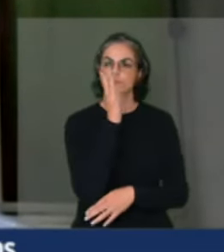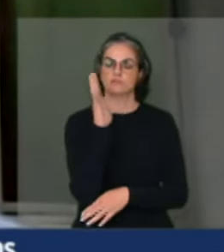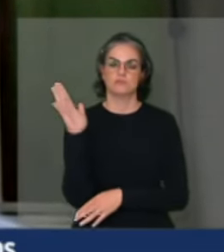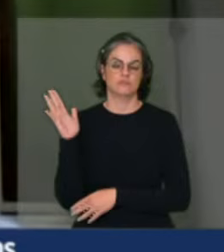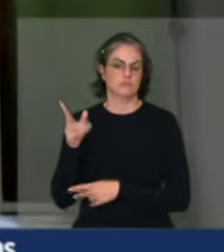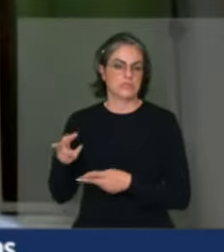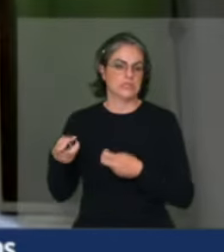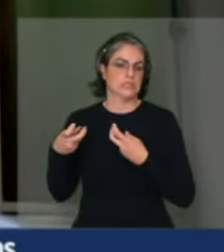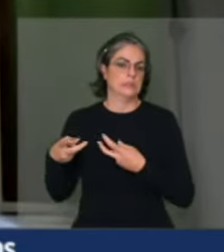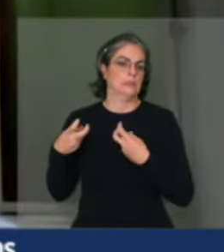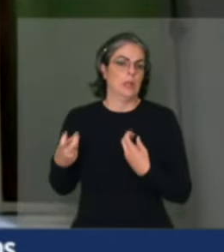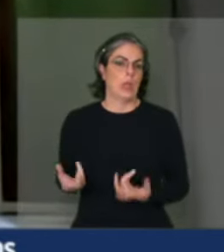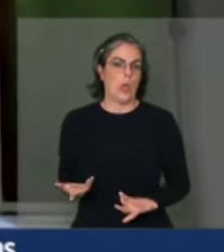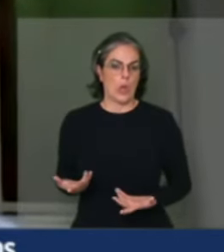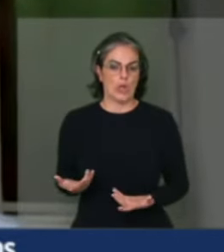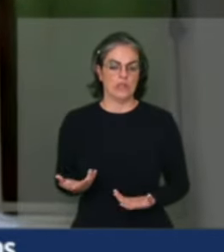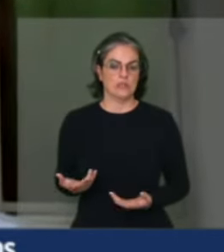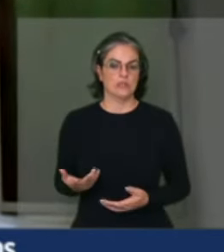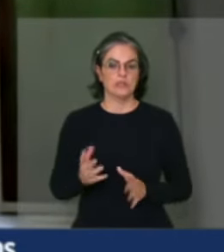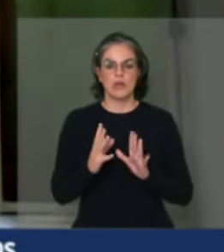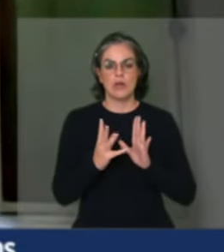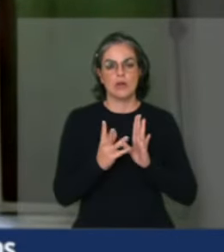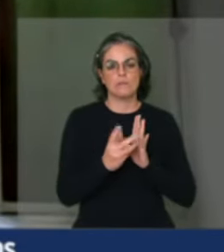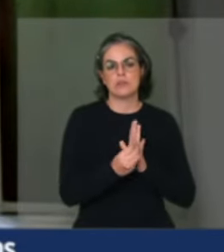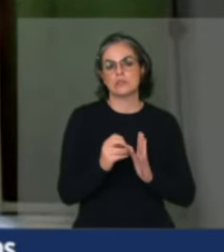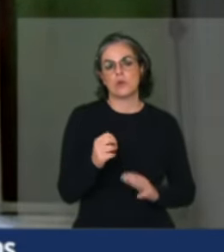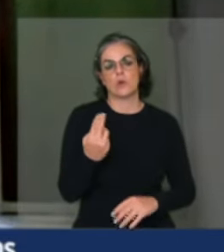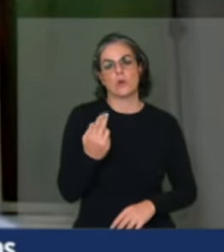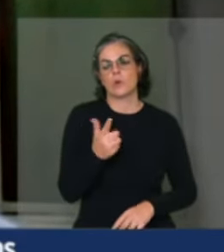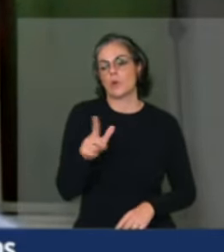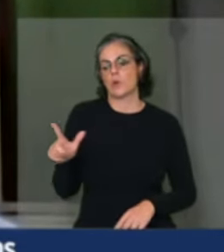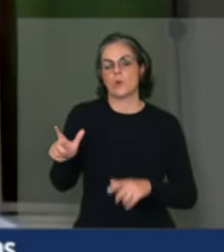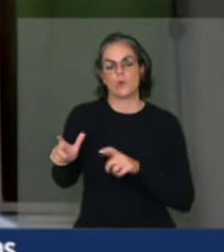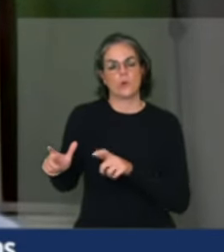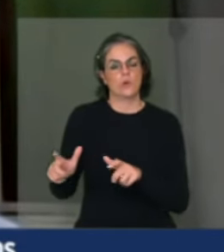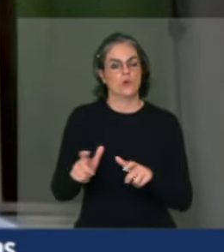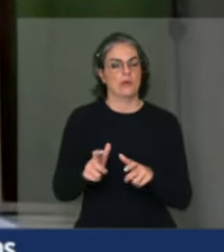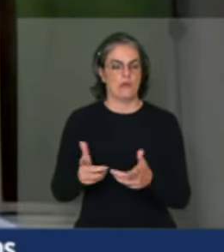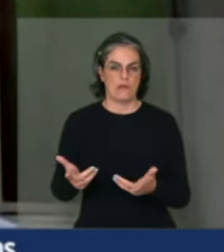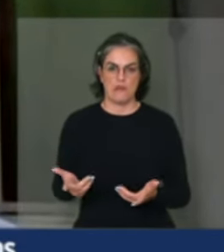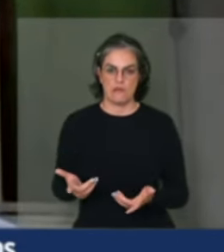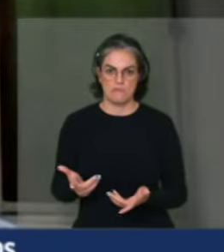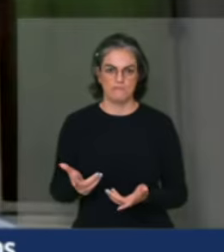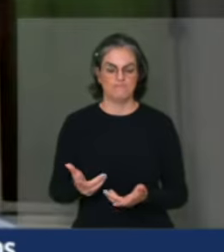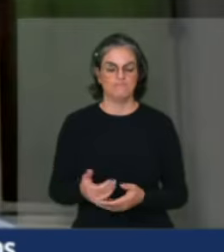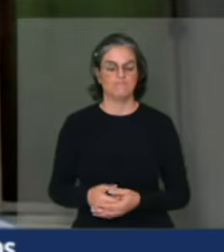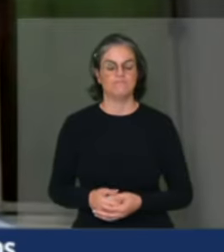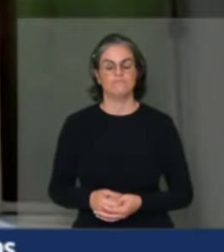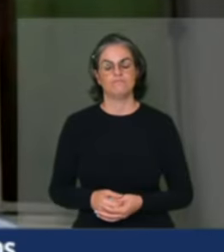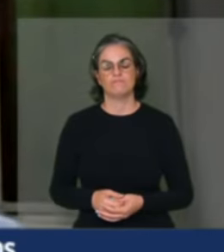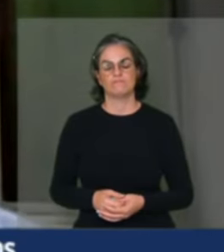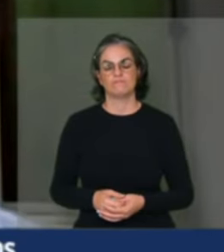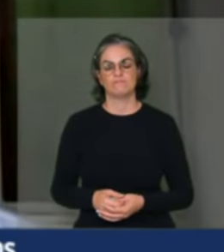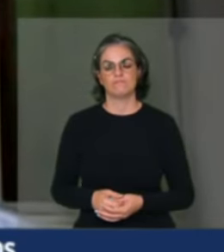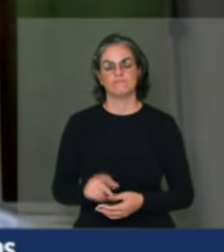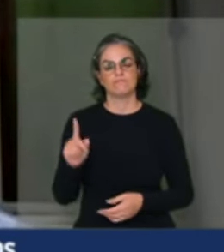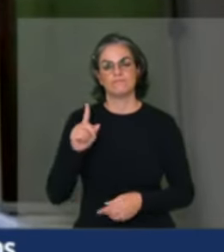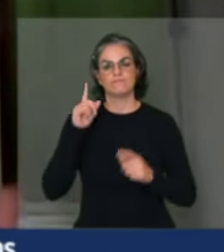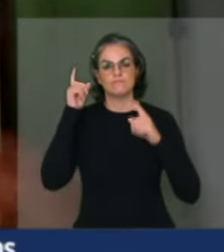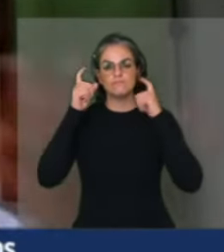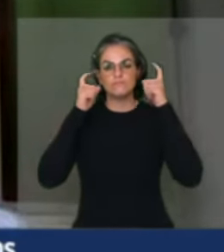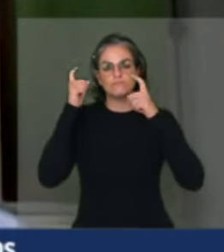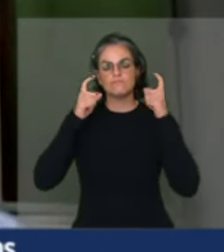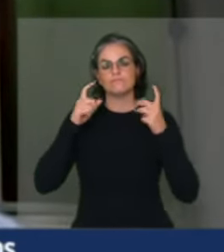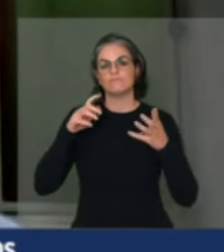virgem ainda na Amazônia ou em qualquer outra parte do país, em detrimento da questão ambiental, em detrimento do social,